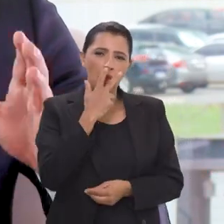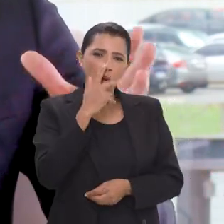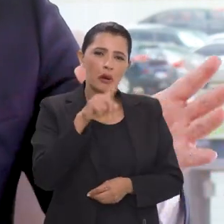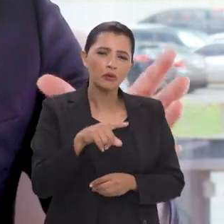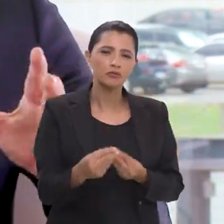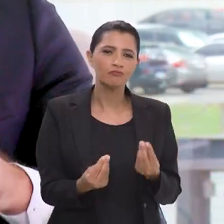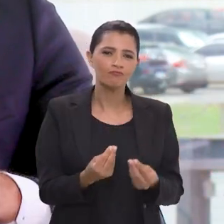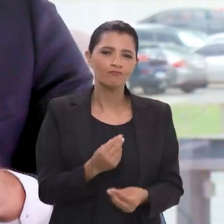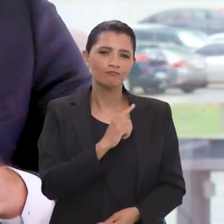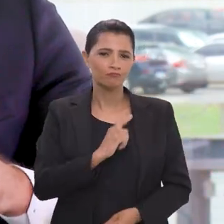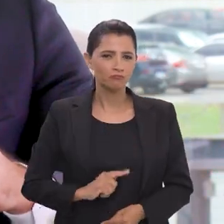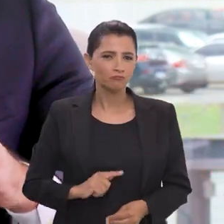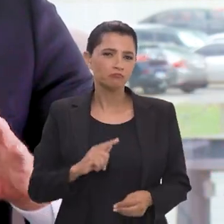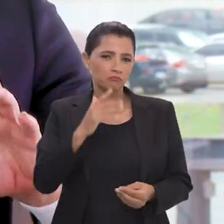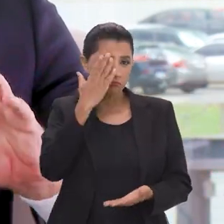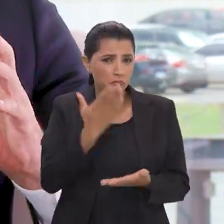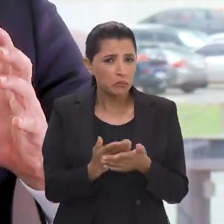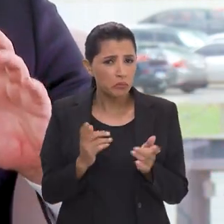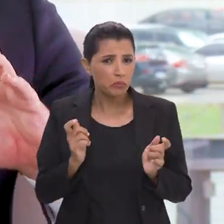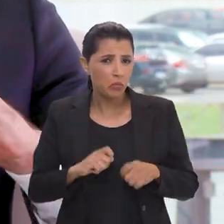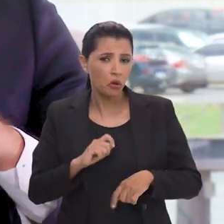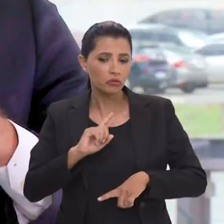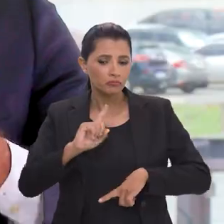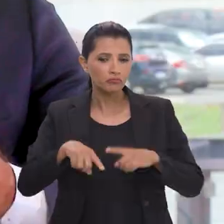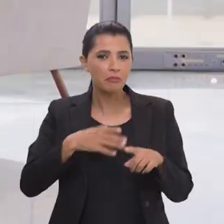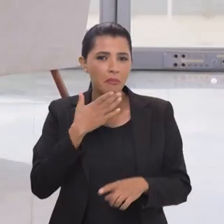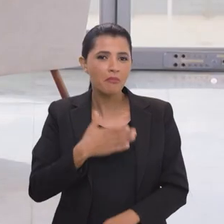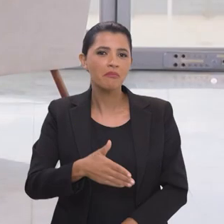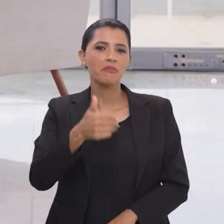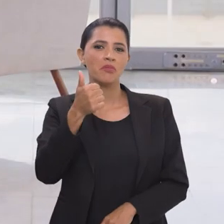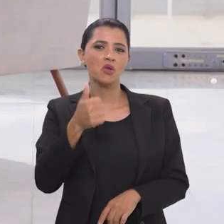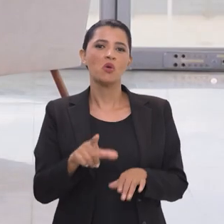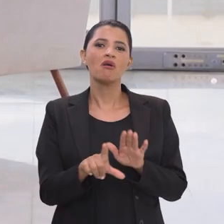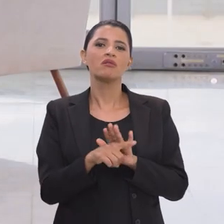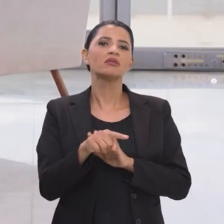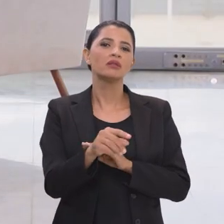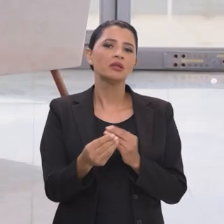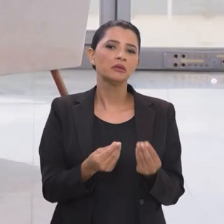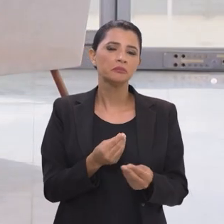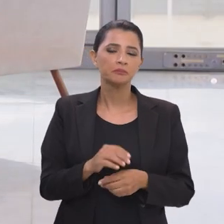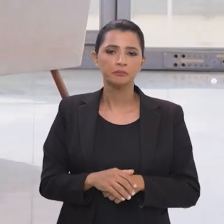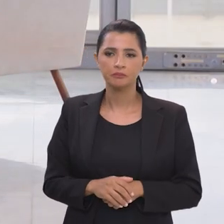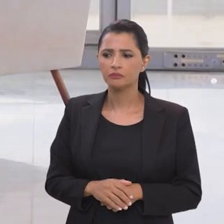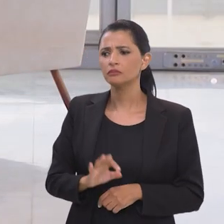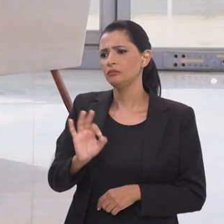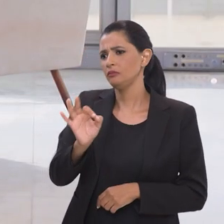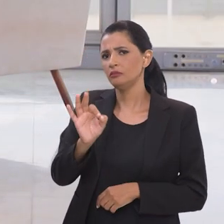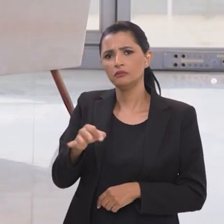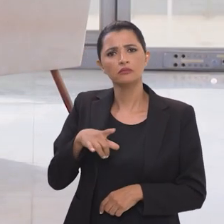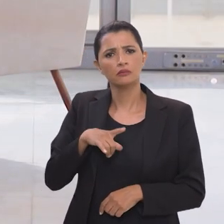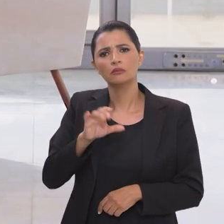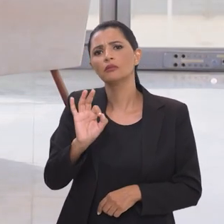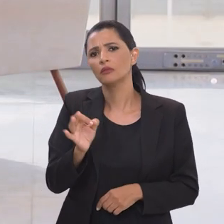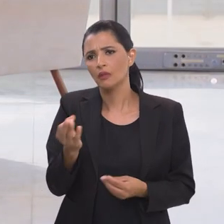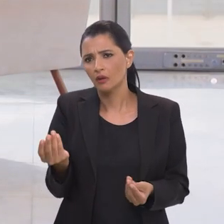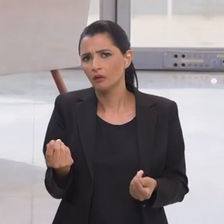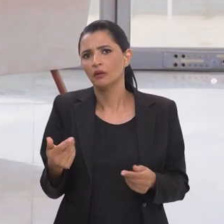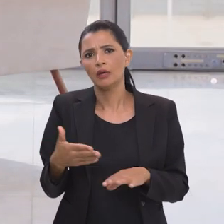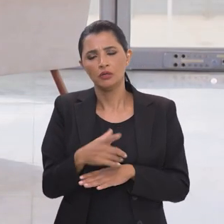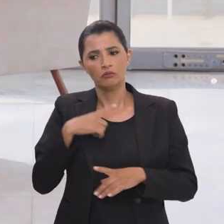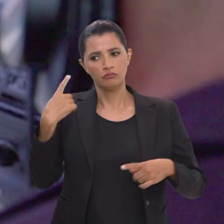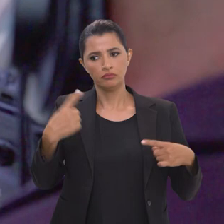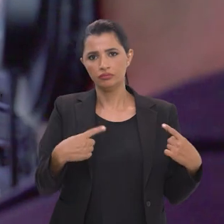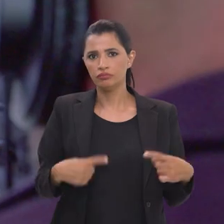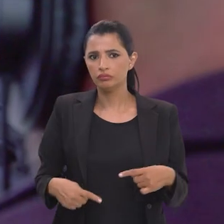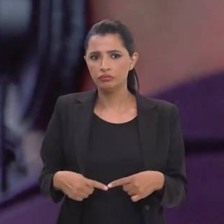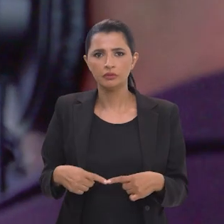mas acho que o governo acredita que pode ainda aprimorar esse marco legal com certeza Paula você